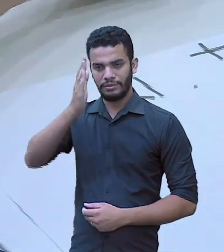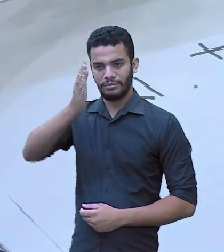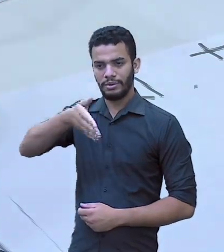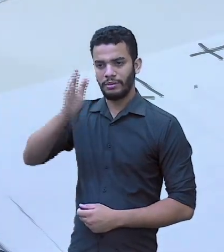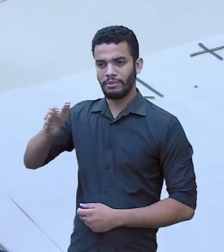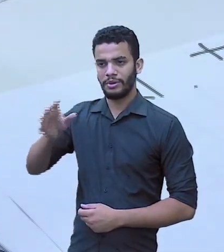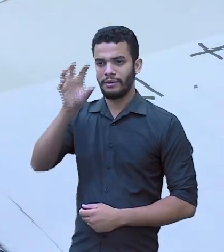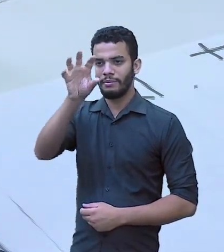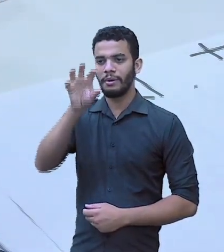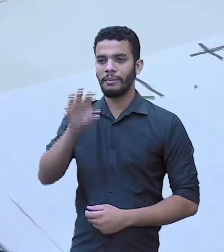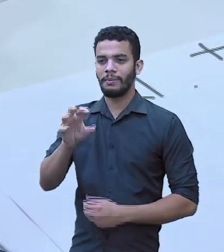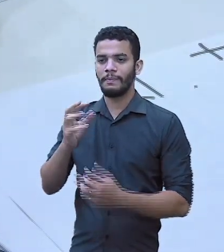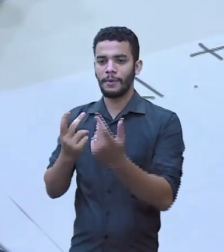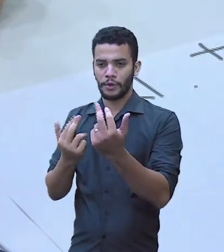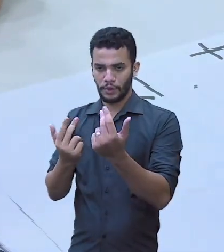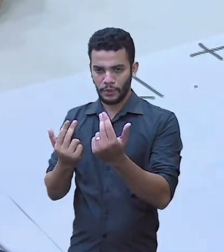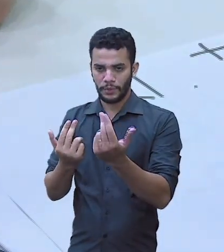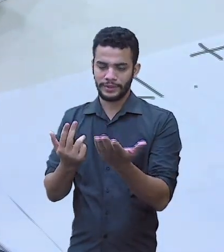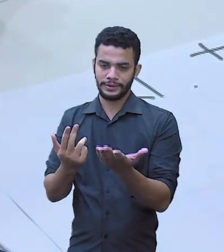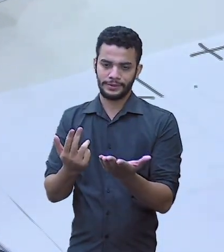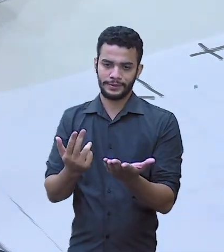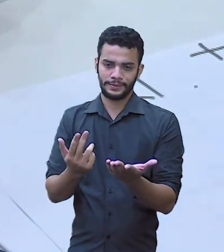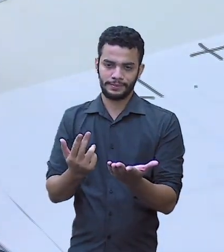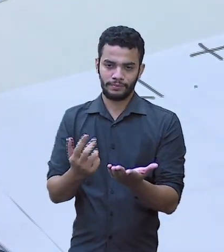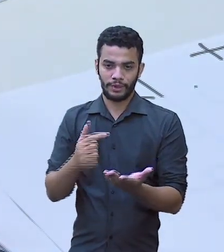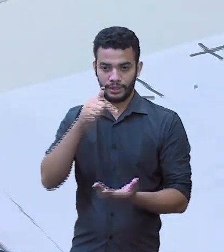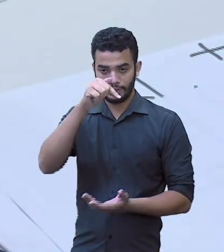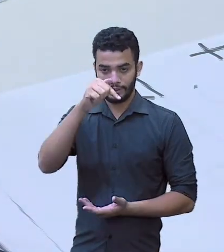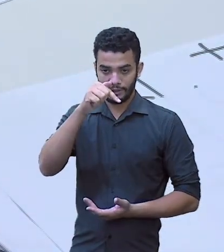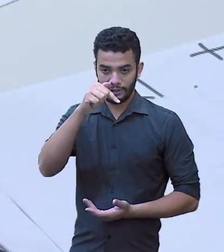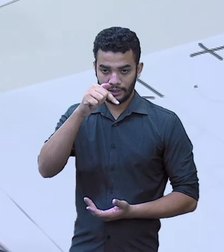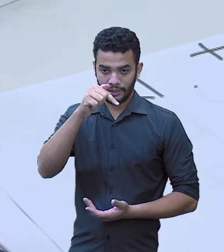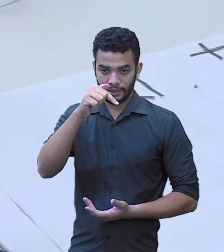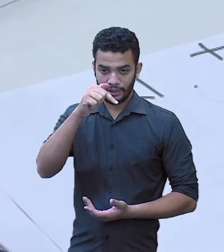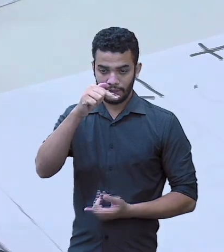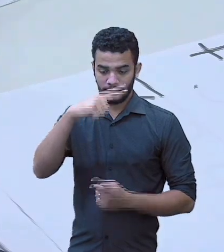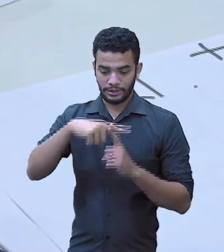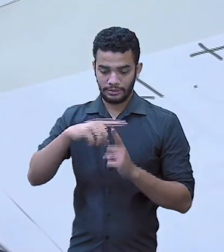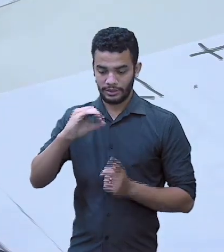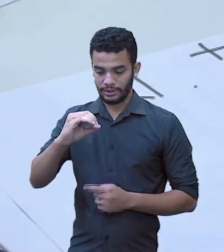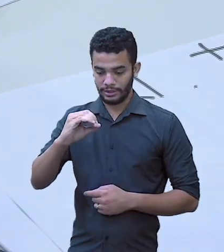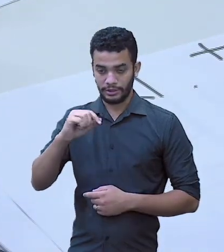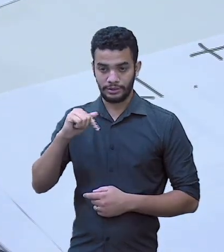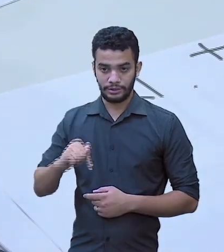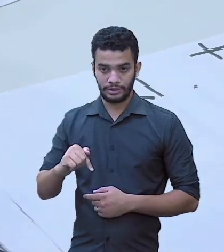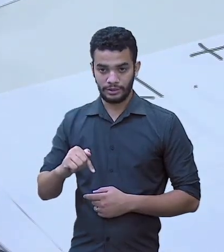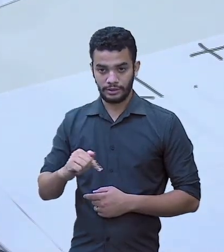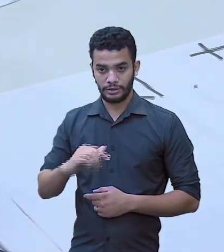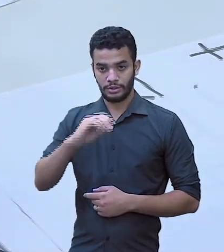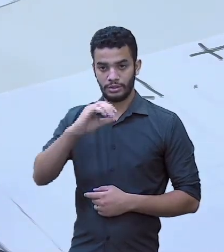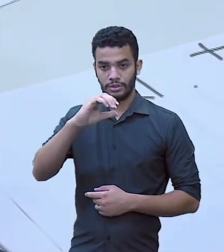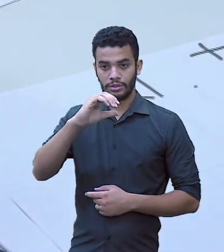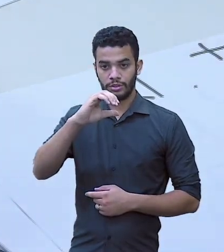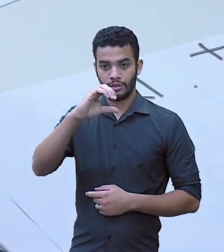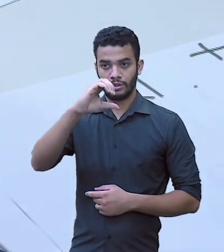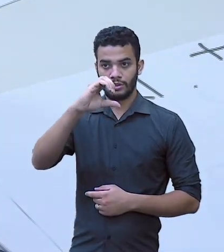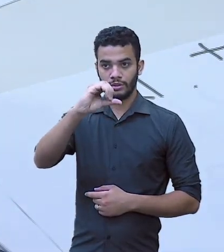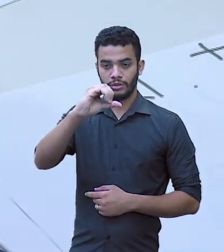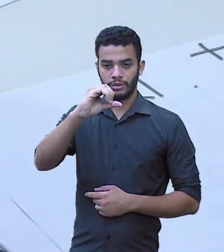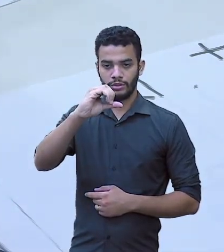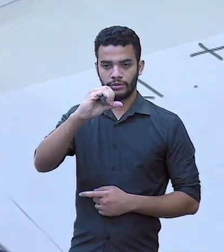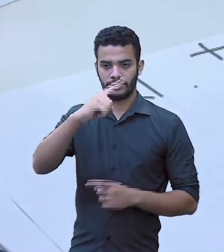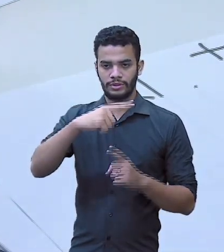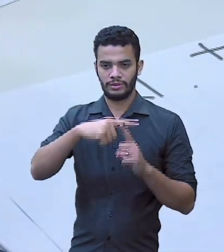7 mais 0, 7. 9 mais 7, 9.